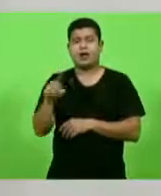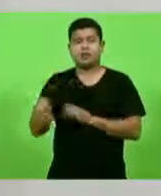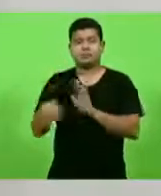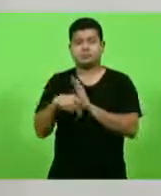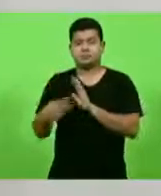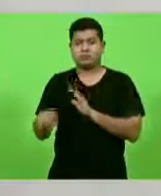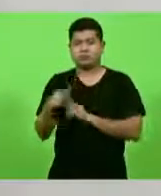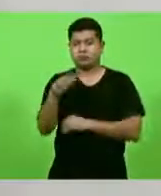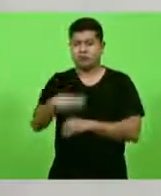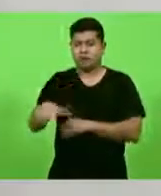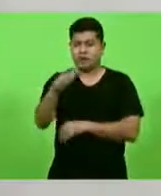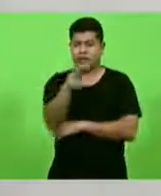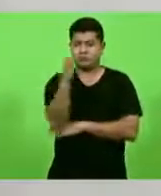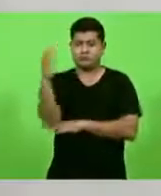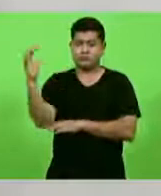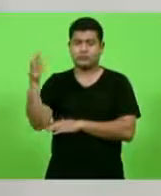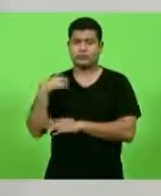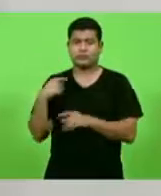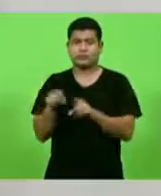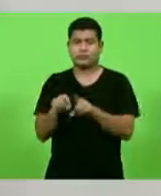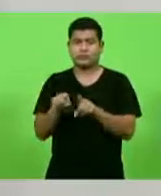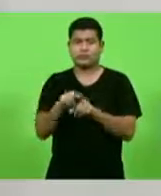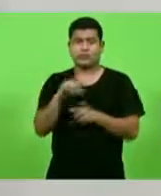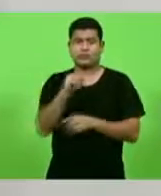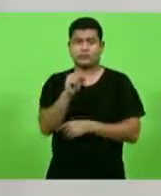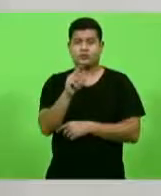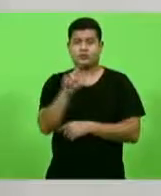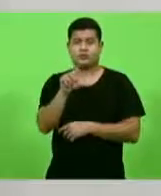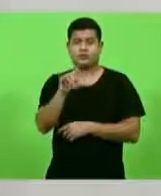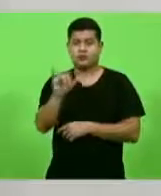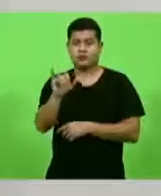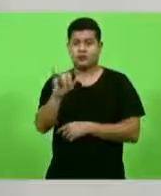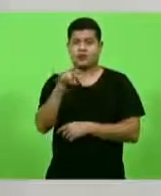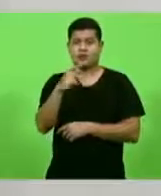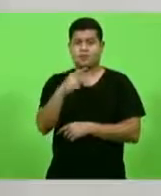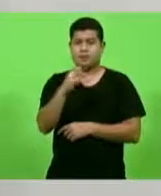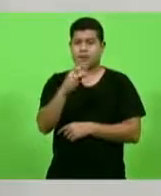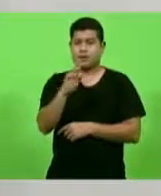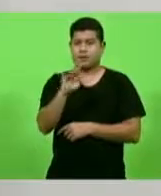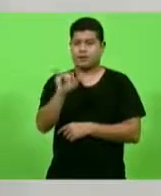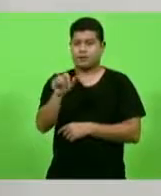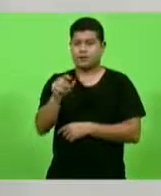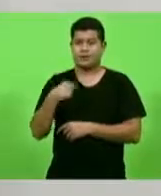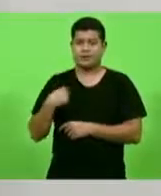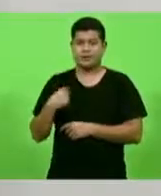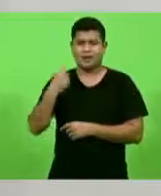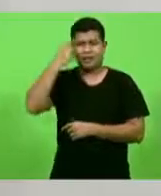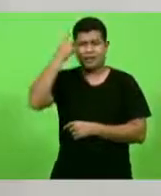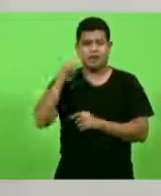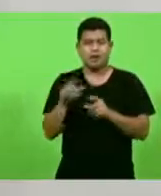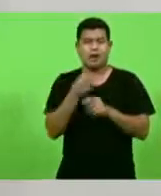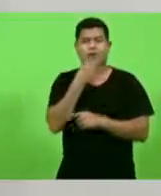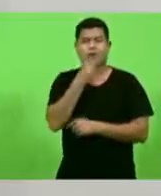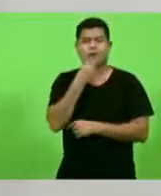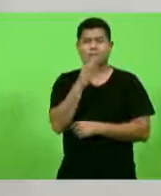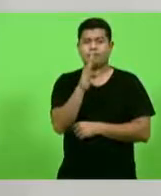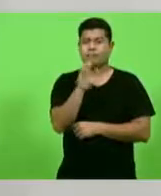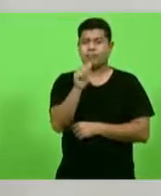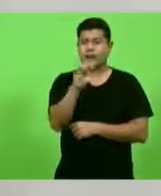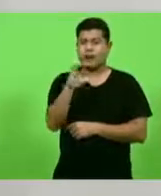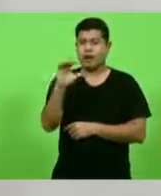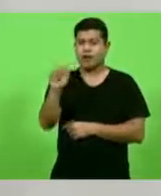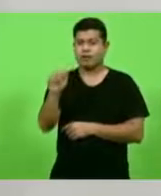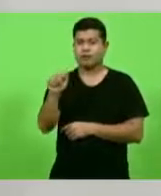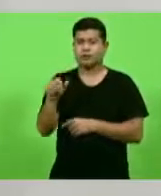Marcos Schroeder, Sueli Petri e o Deu Moreira, Lauro Baca, quem não conhece o Baca lá de Blumenau, professor Mário